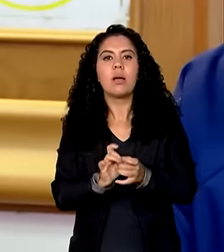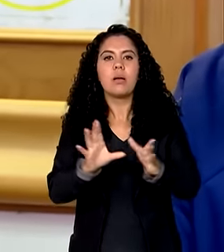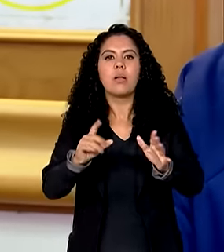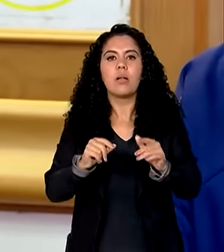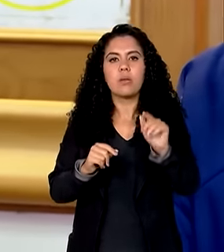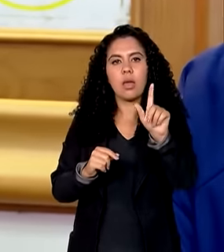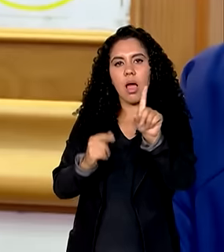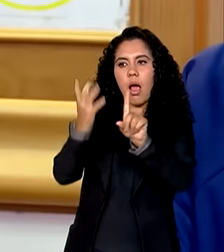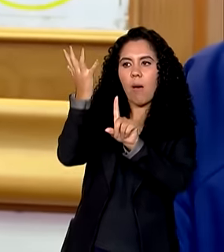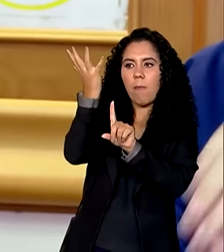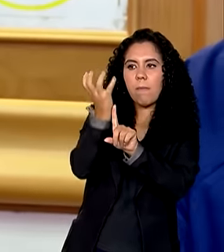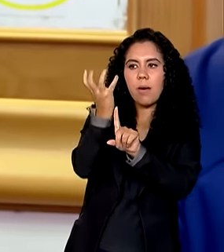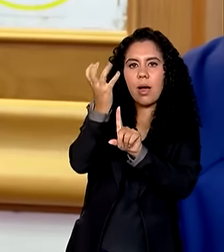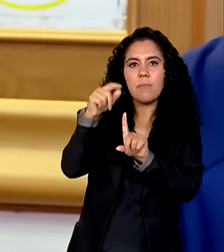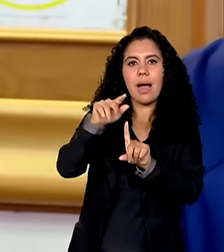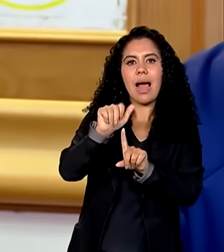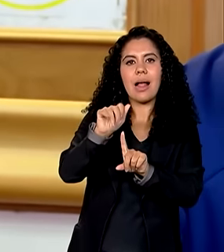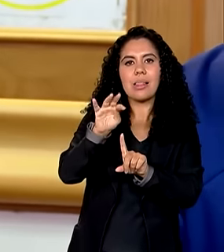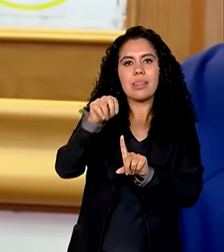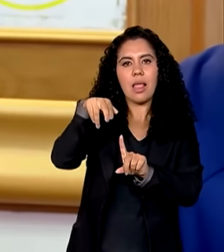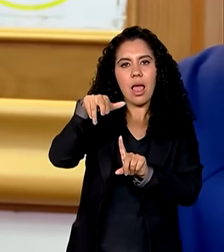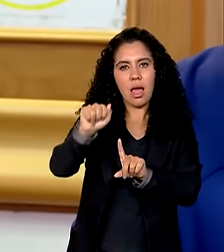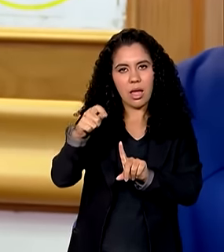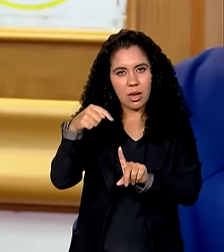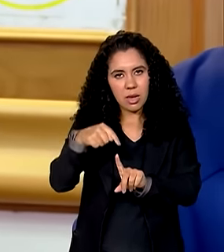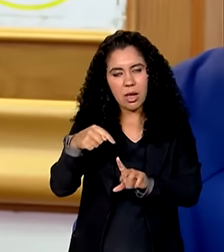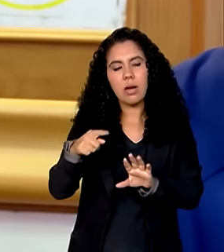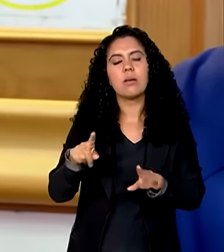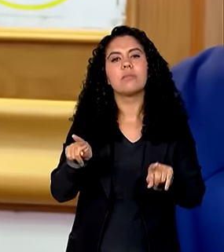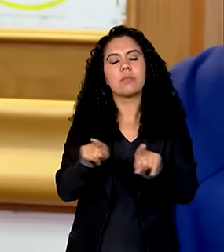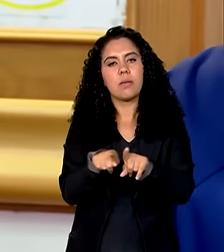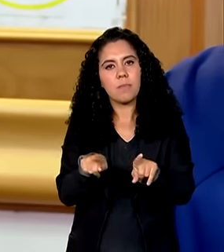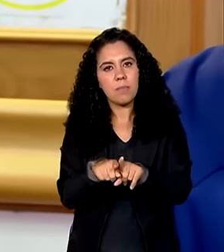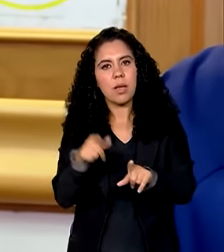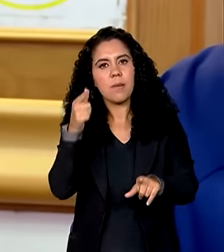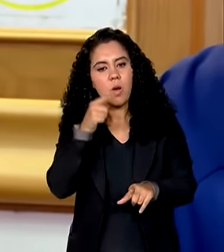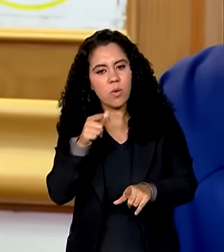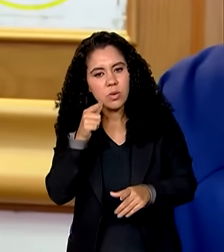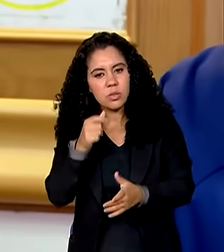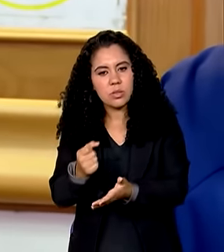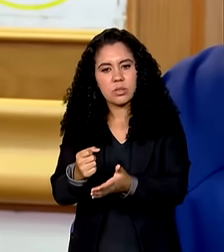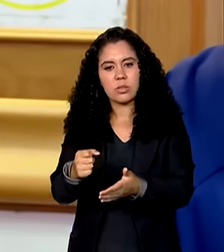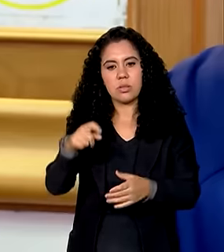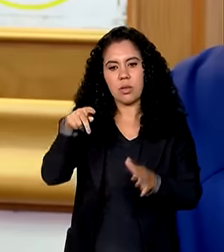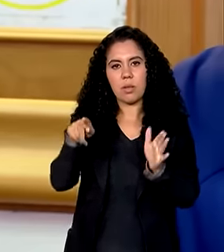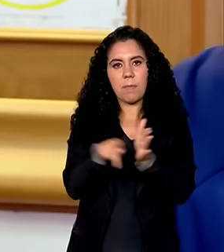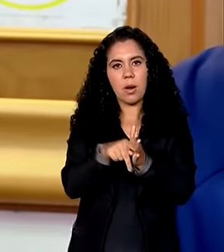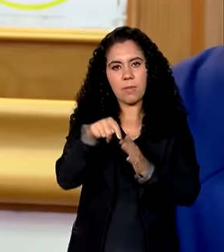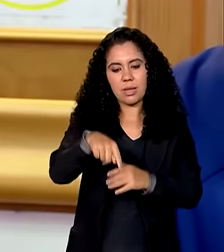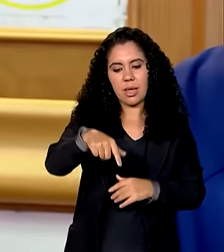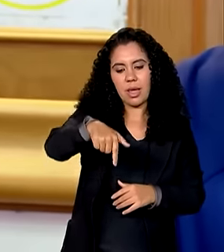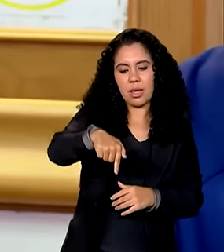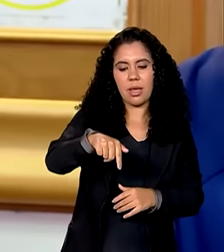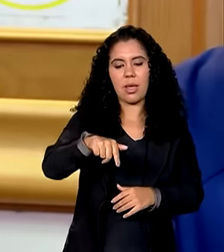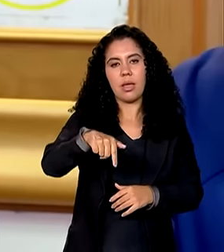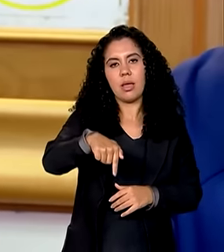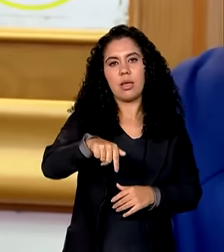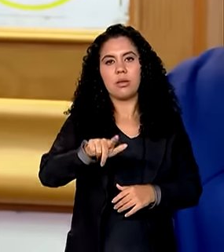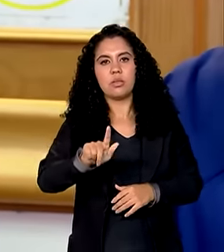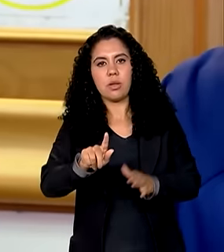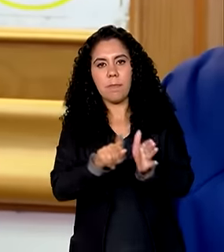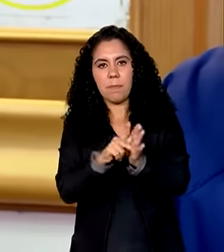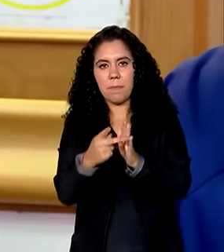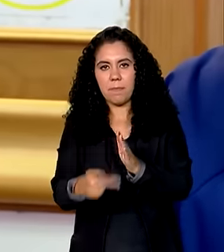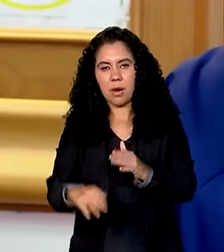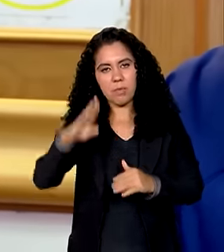satelital algumas delas inclusive estão servindo aqui ao QG do Exército servindo a Defesa Civil Nacional